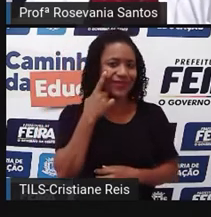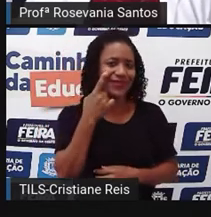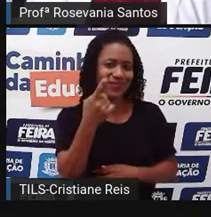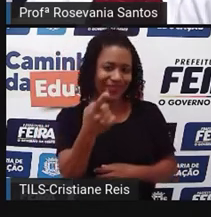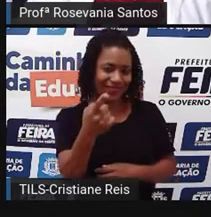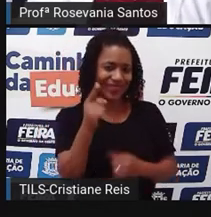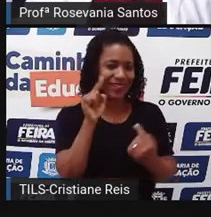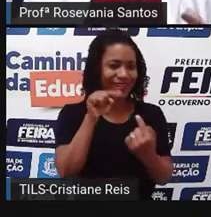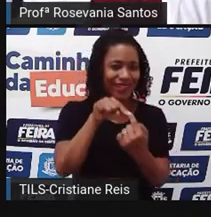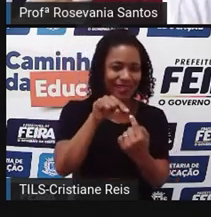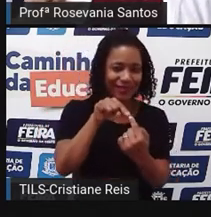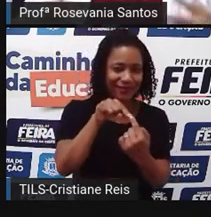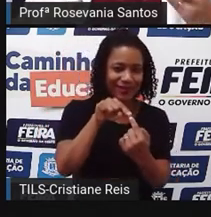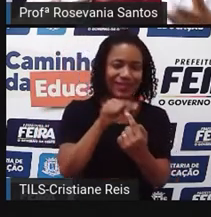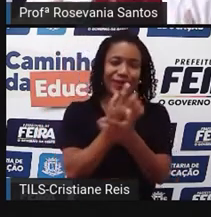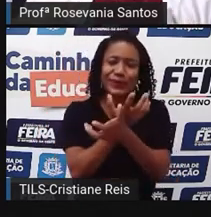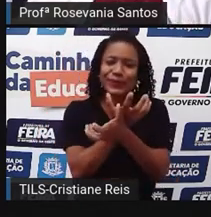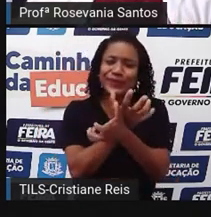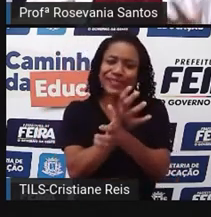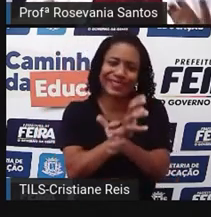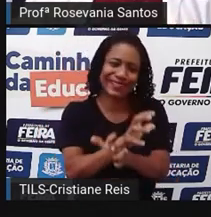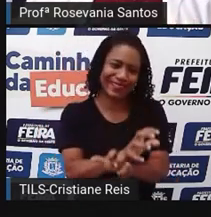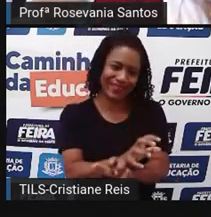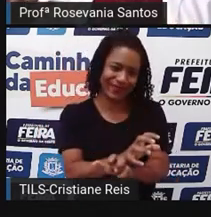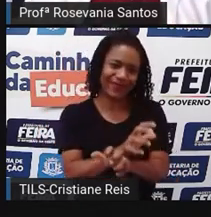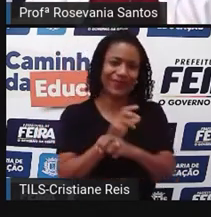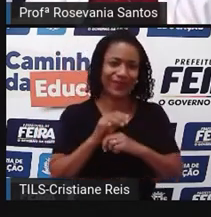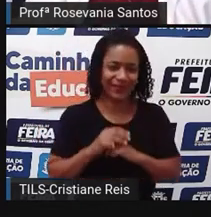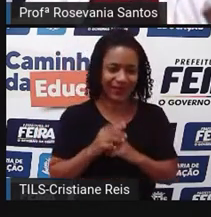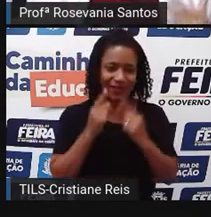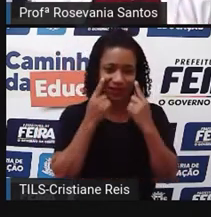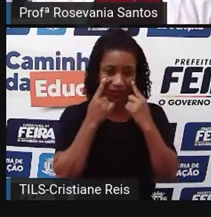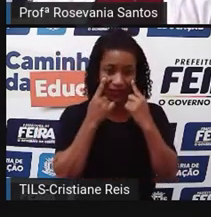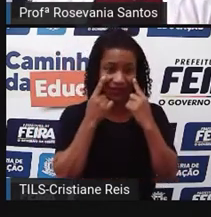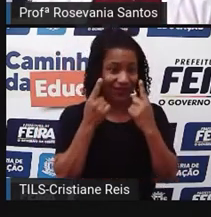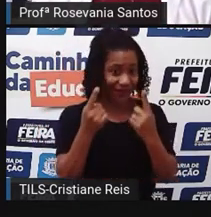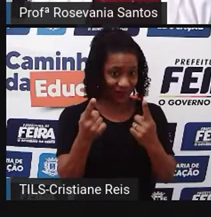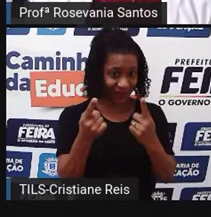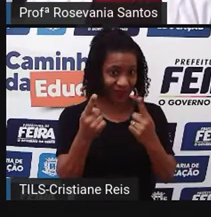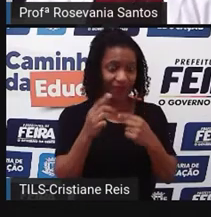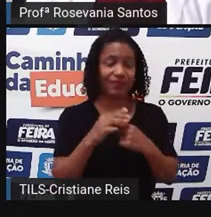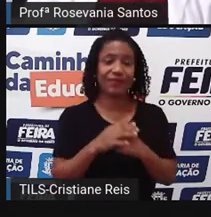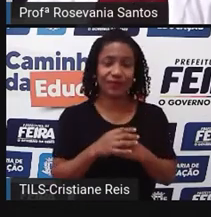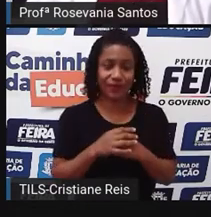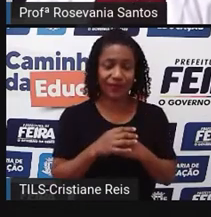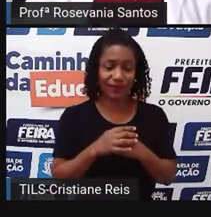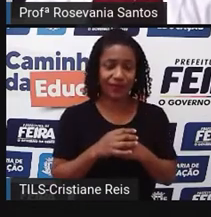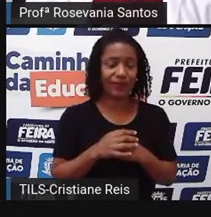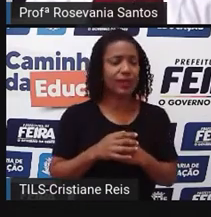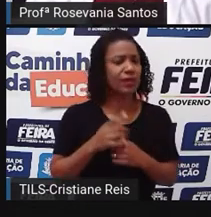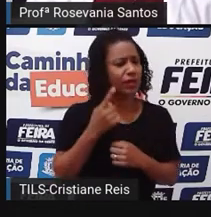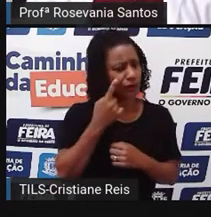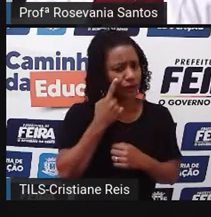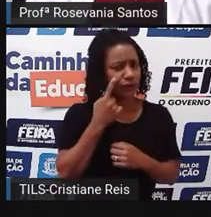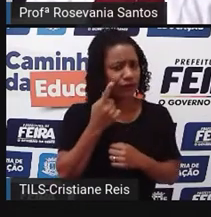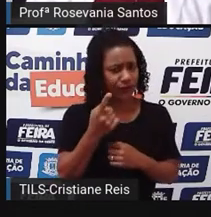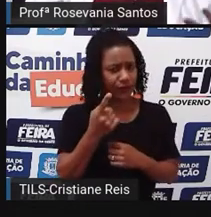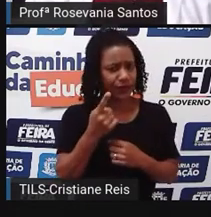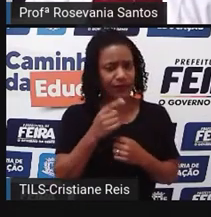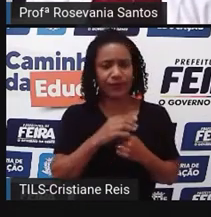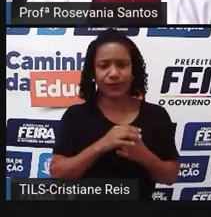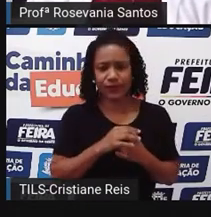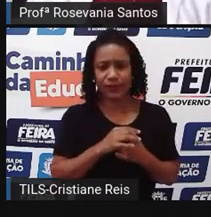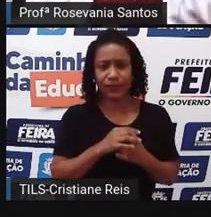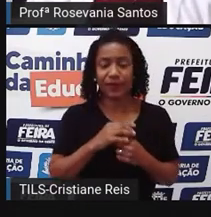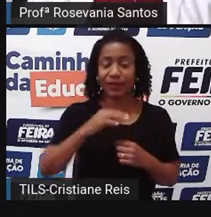representa o sertão, porque é a primeira imagem que a gente tem quando fala do nordeste. Mas, como eu disse, nós temos áreas